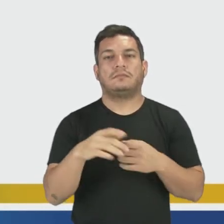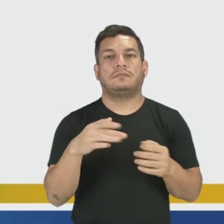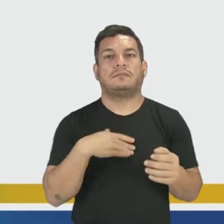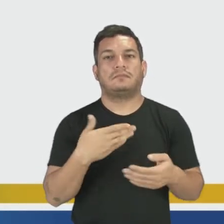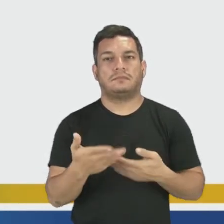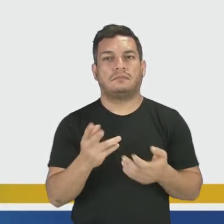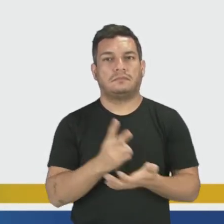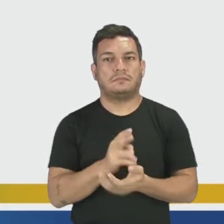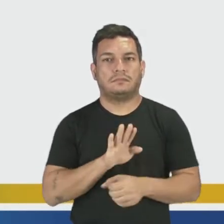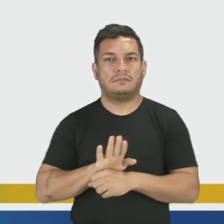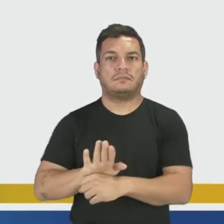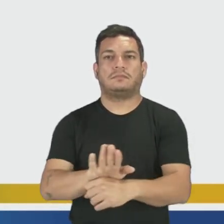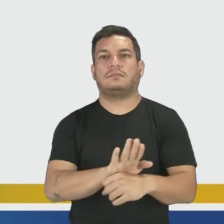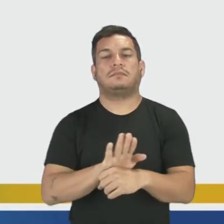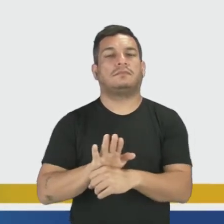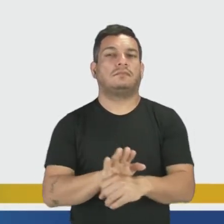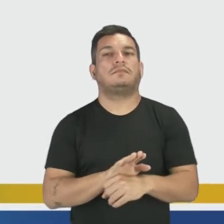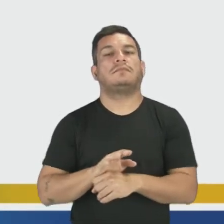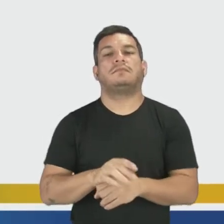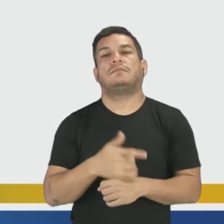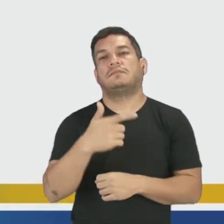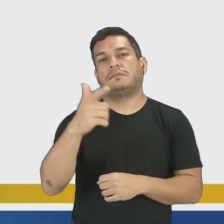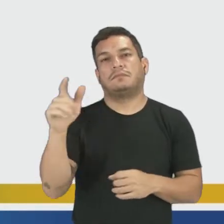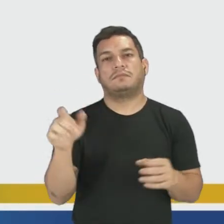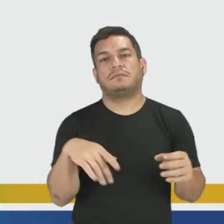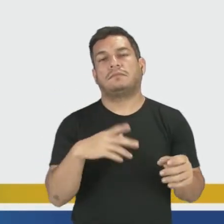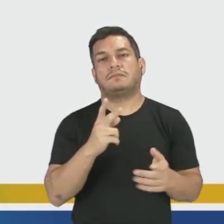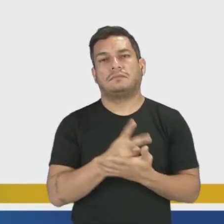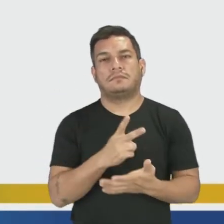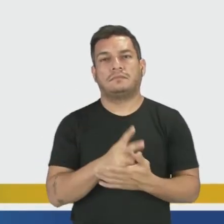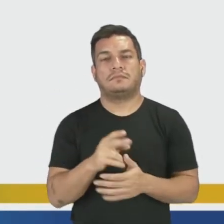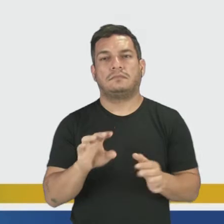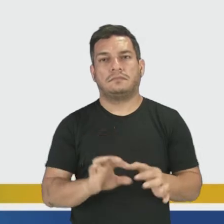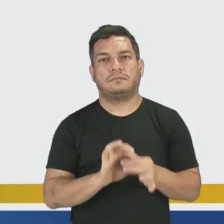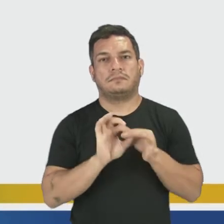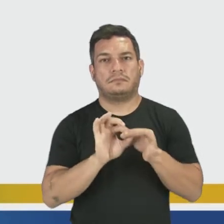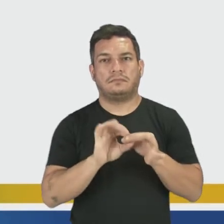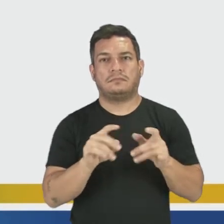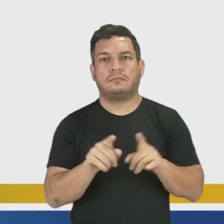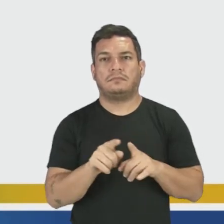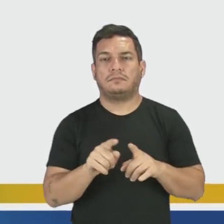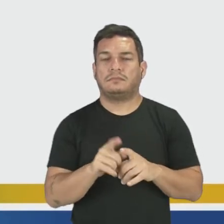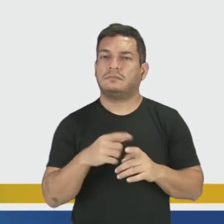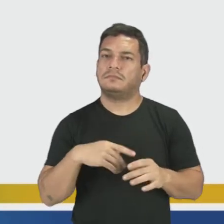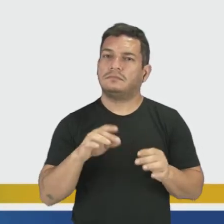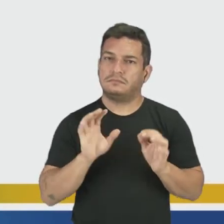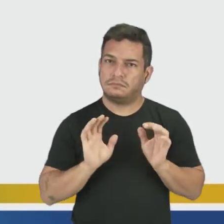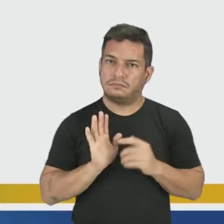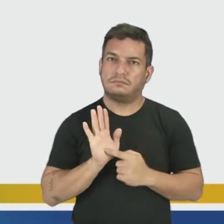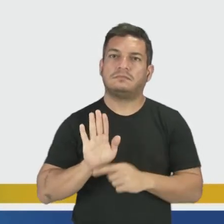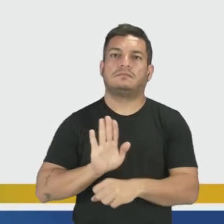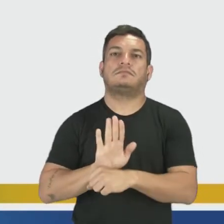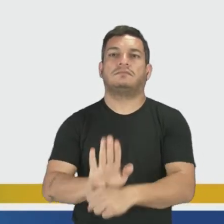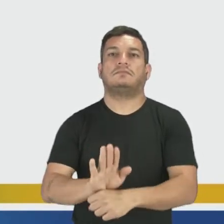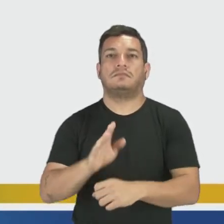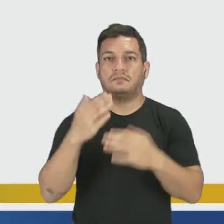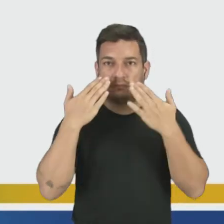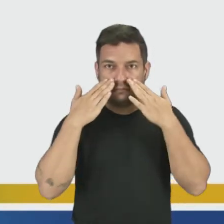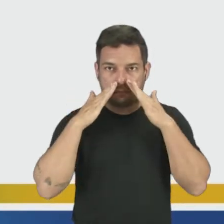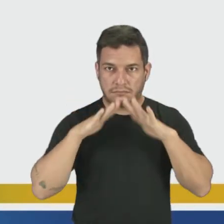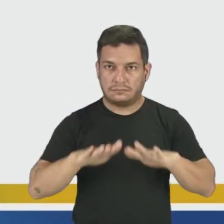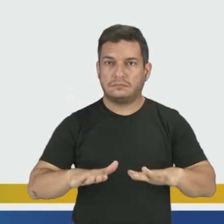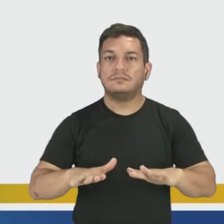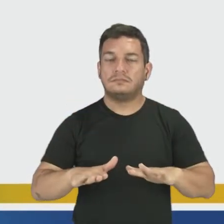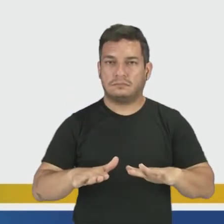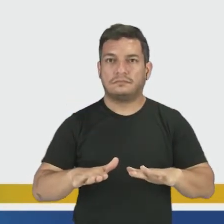sempre cooperar com os outros, estar sempre ali unido, sempre disposto. A humildade,